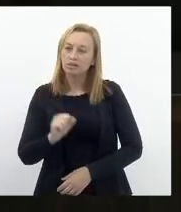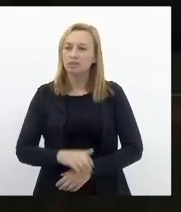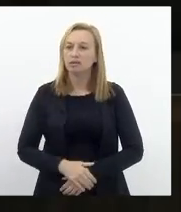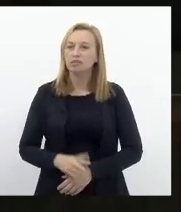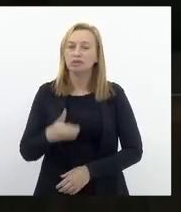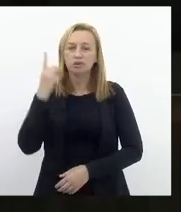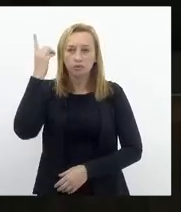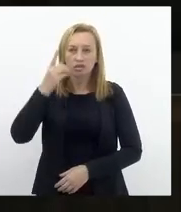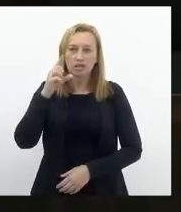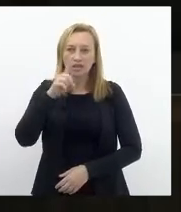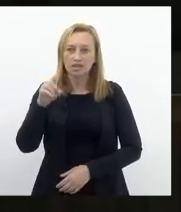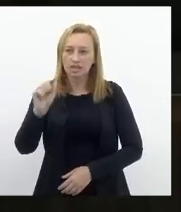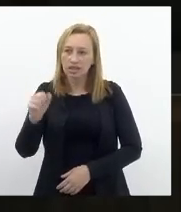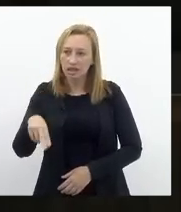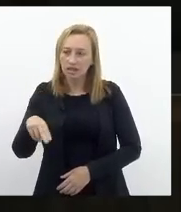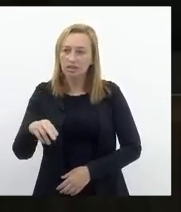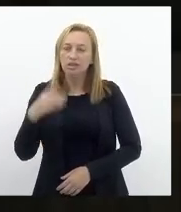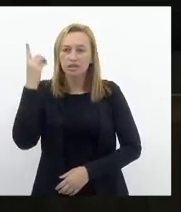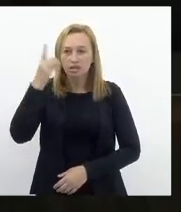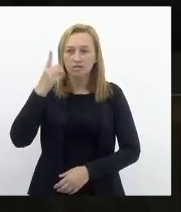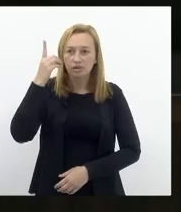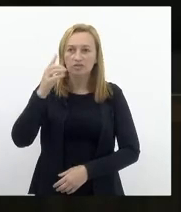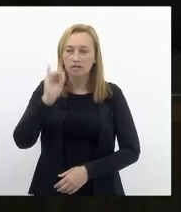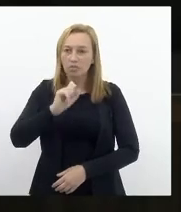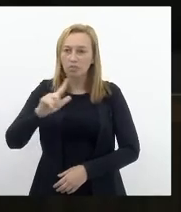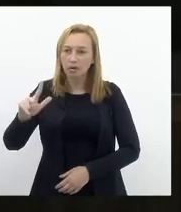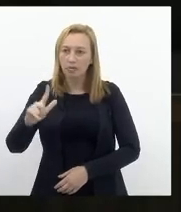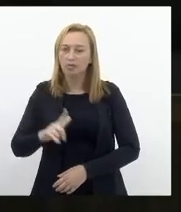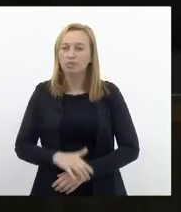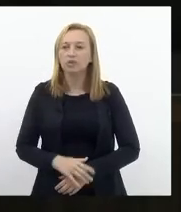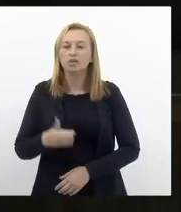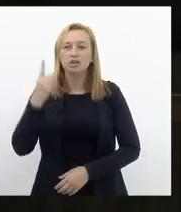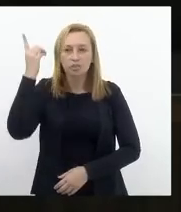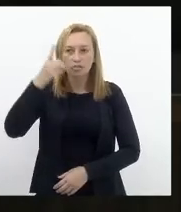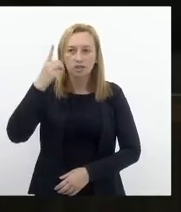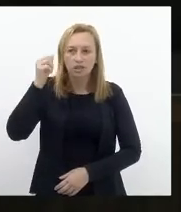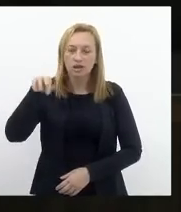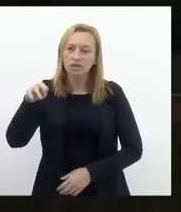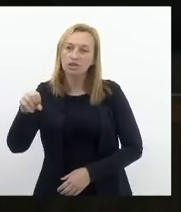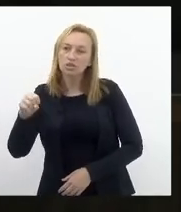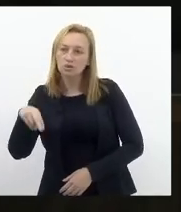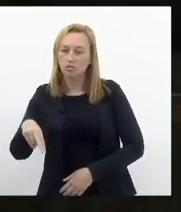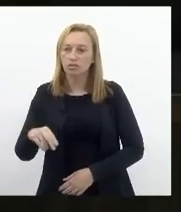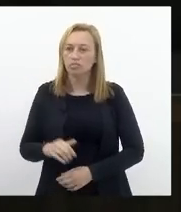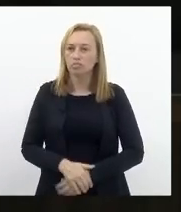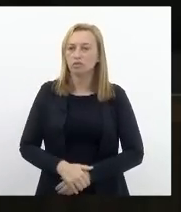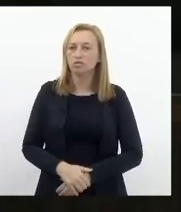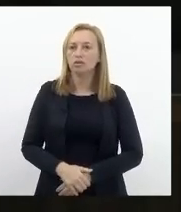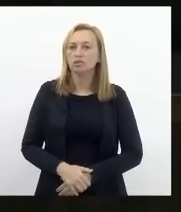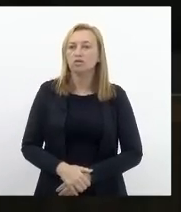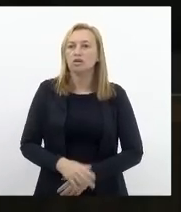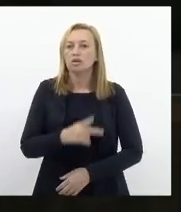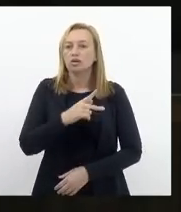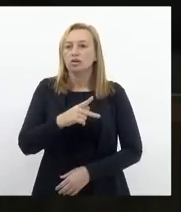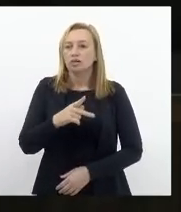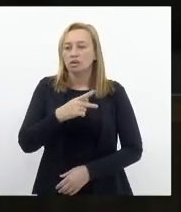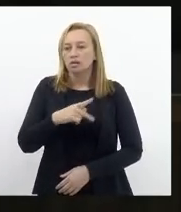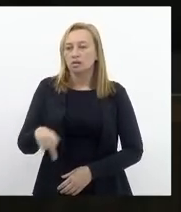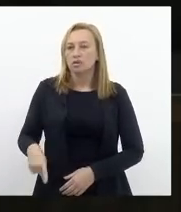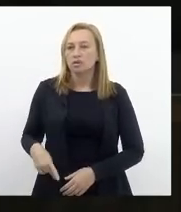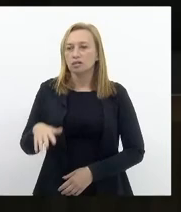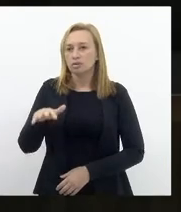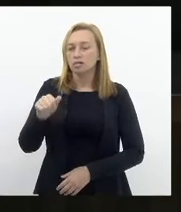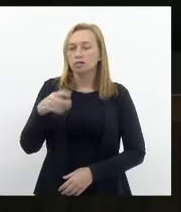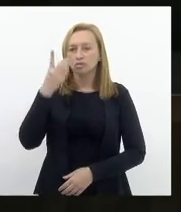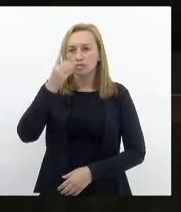Deputado Azeidão, Felipe Pobel, Deputado Anderson Moraes, a presidência designa o deputado